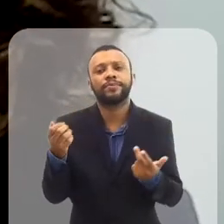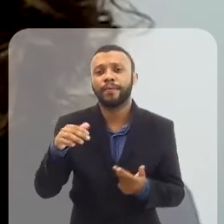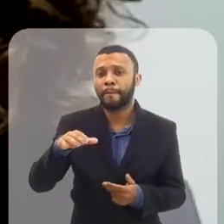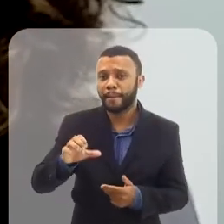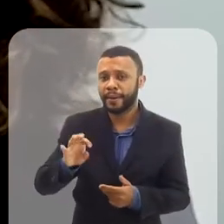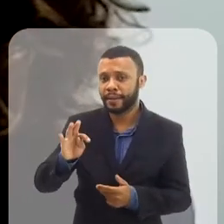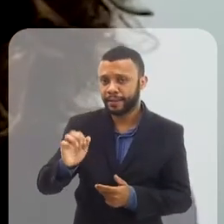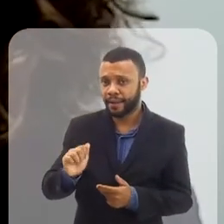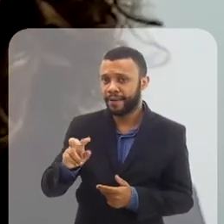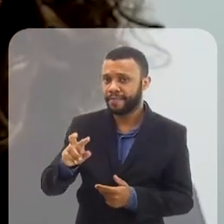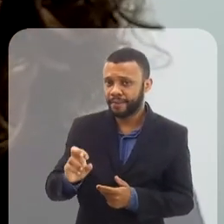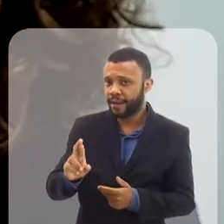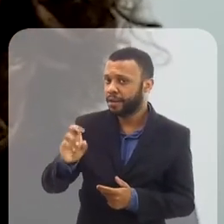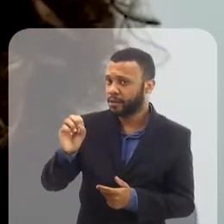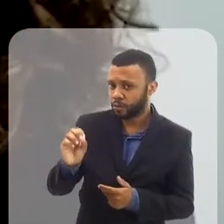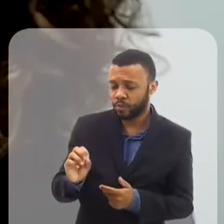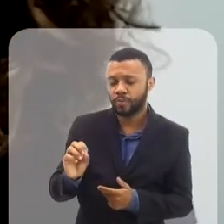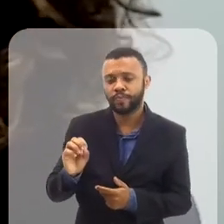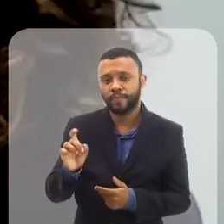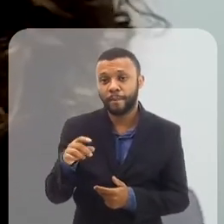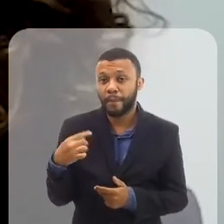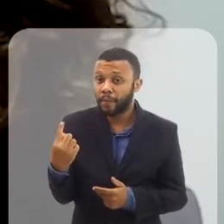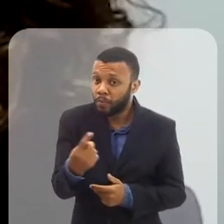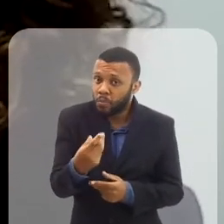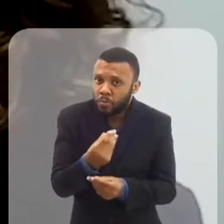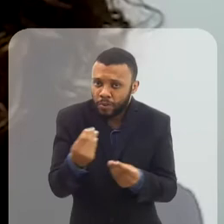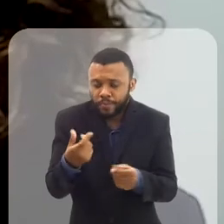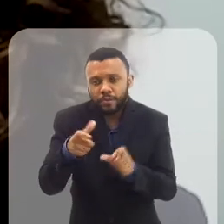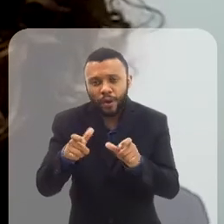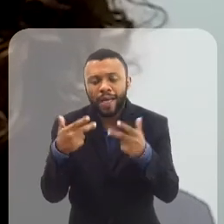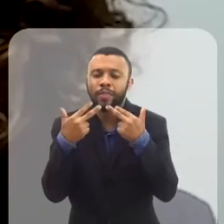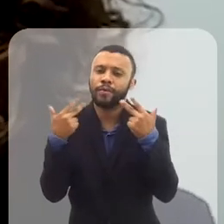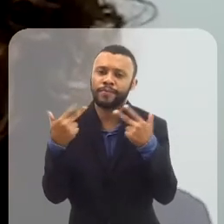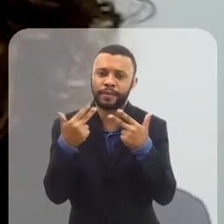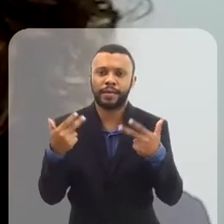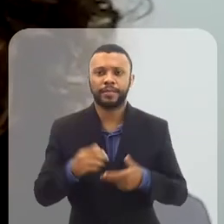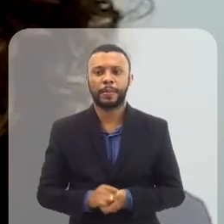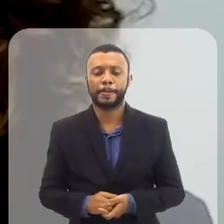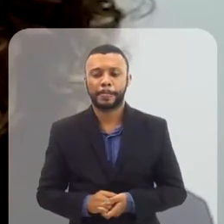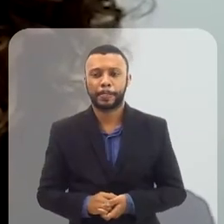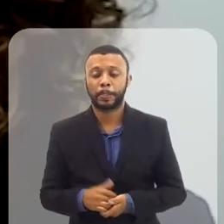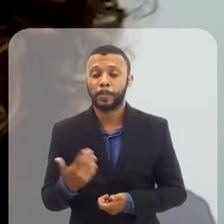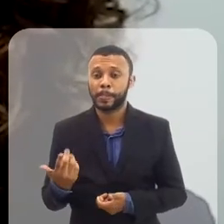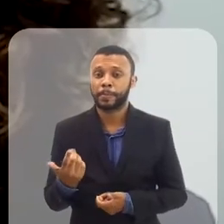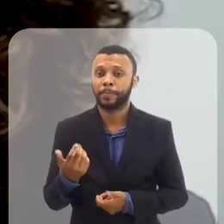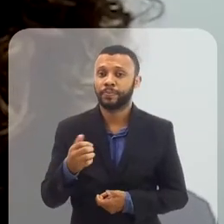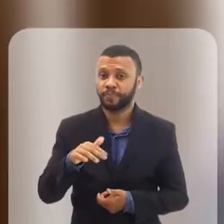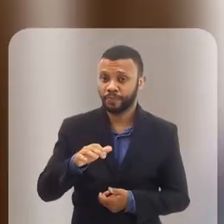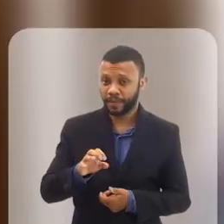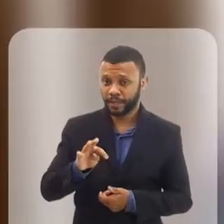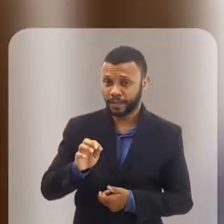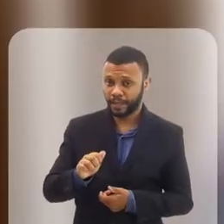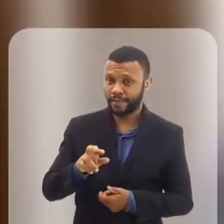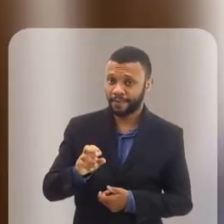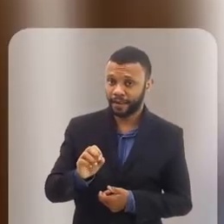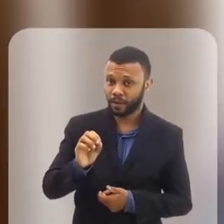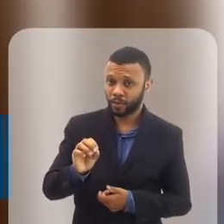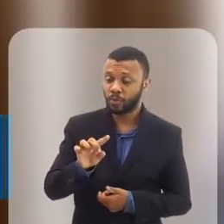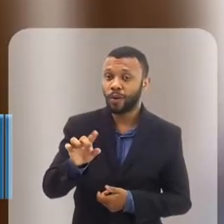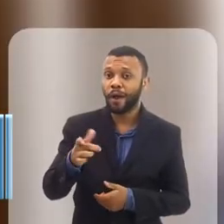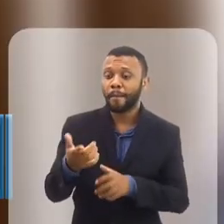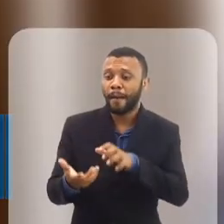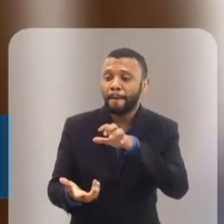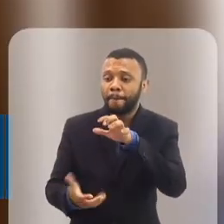metaverso, que, como o Admir falou, para muita gente já é realidade. O metaverso não é uma mudança imediata.